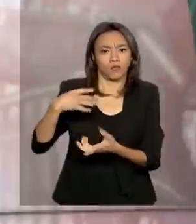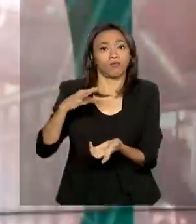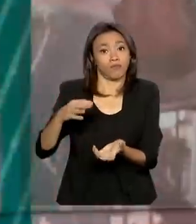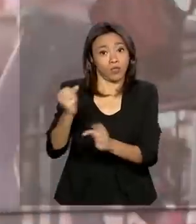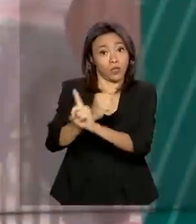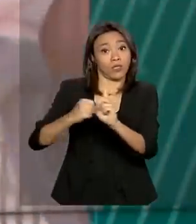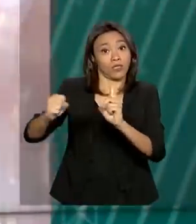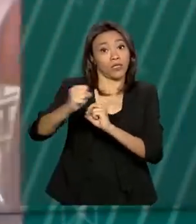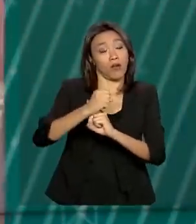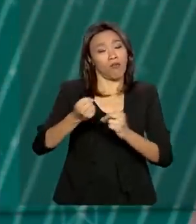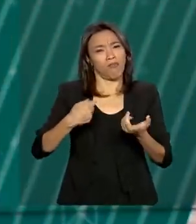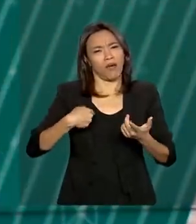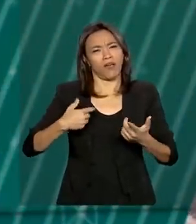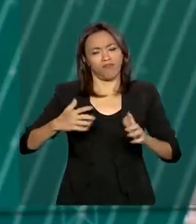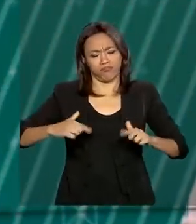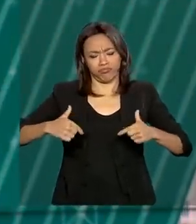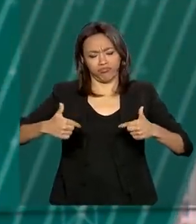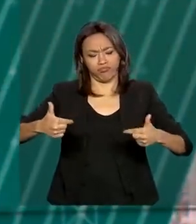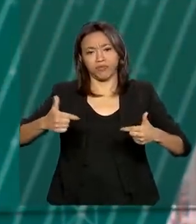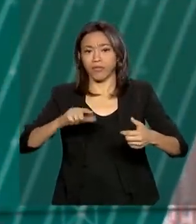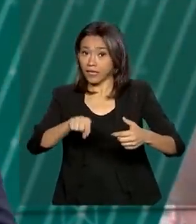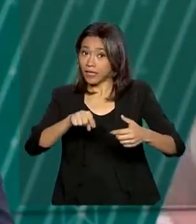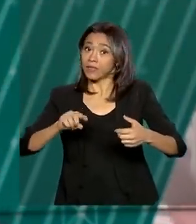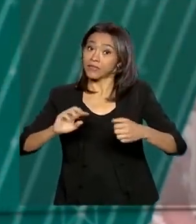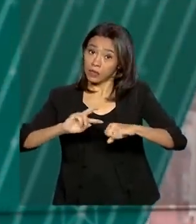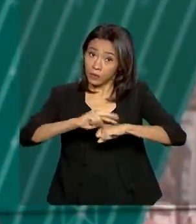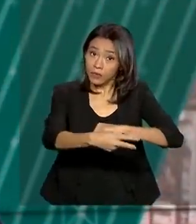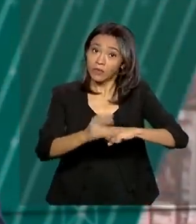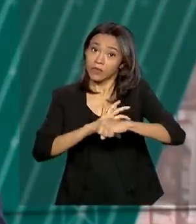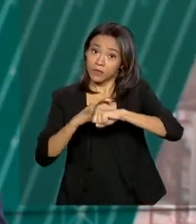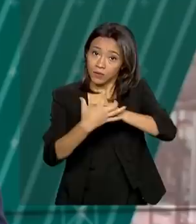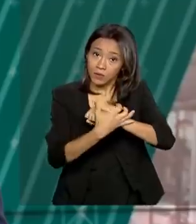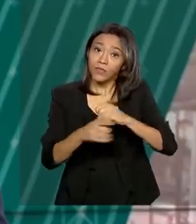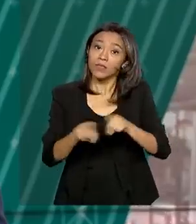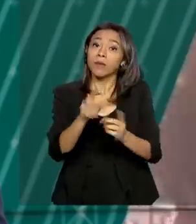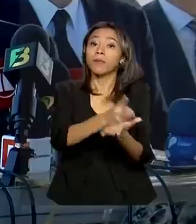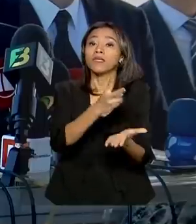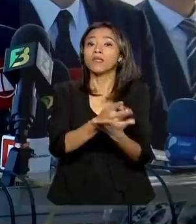efeitos do coronavírus na economia e no emprego dos brasileiros.